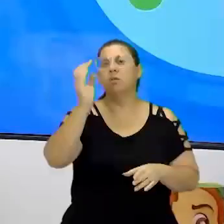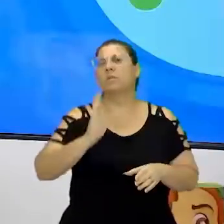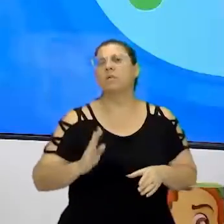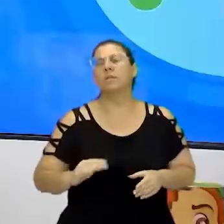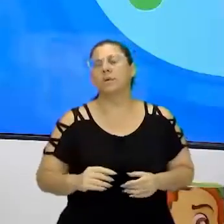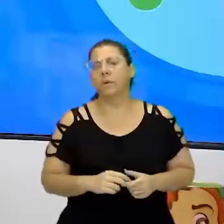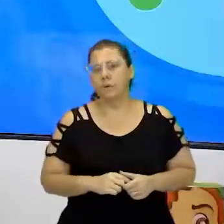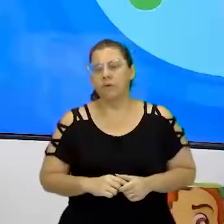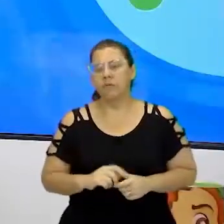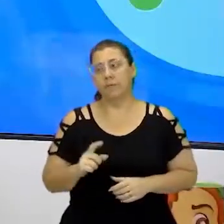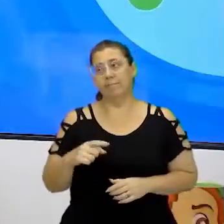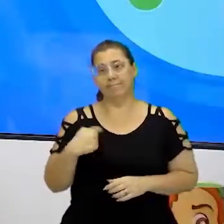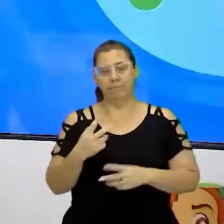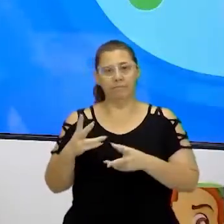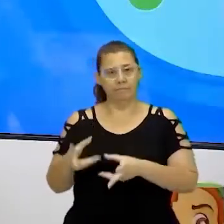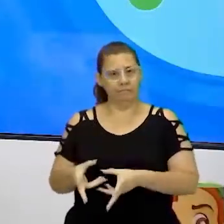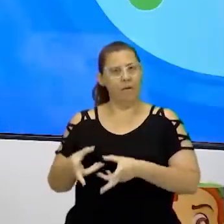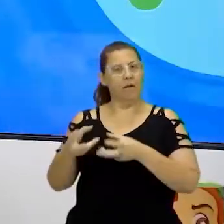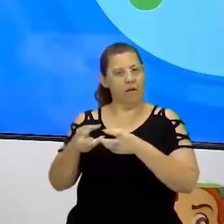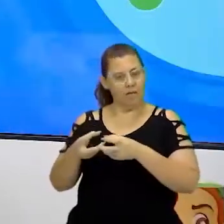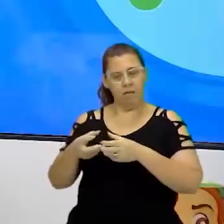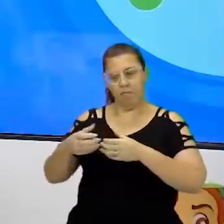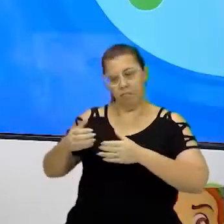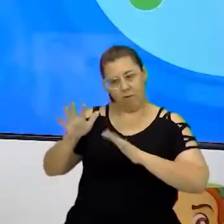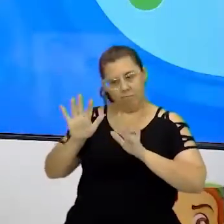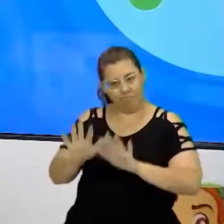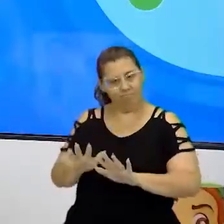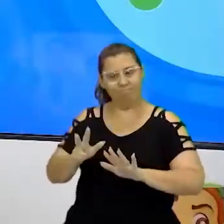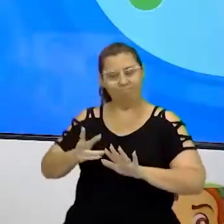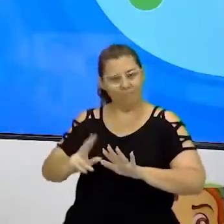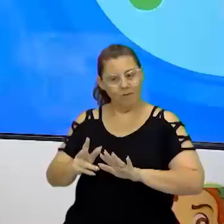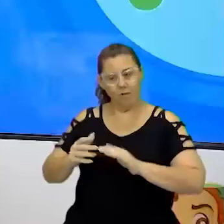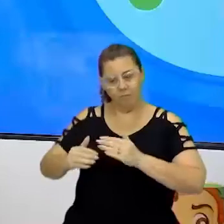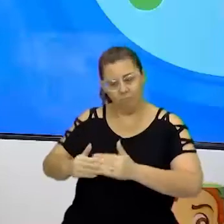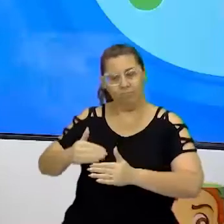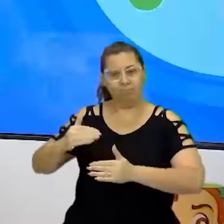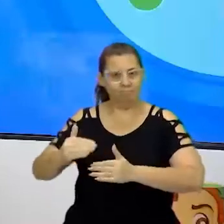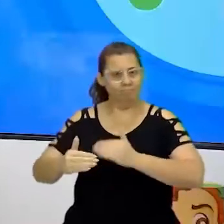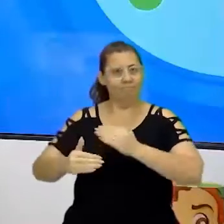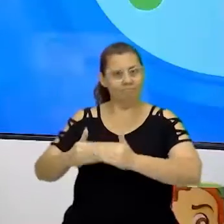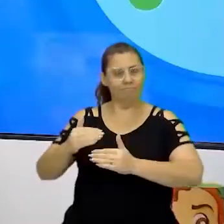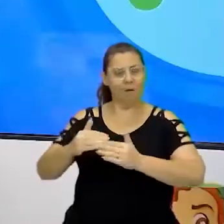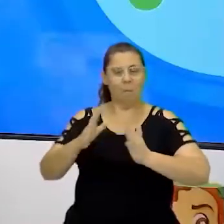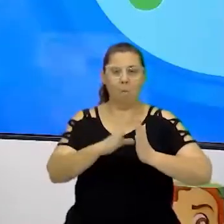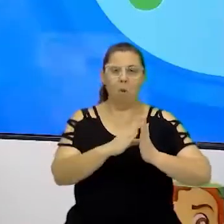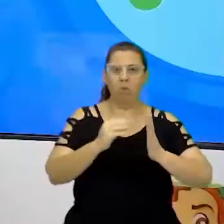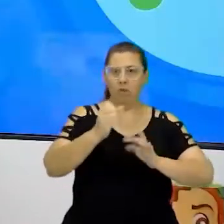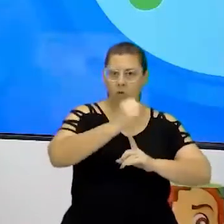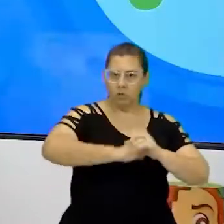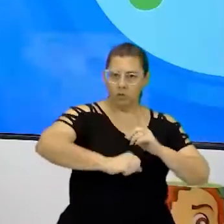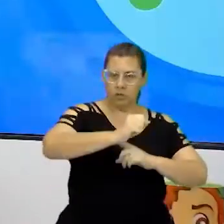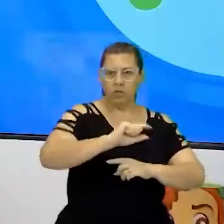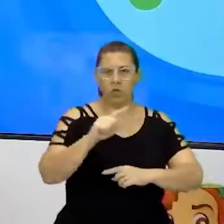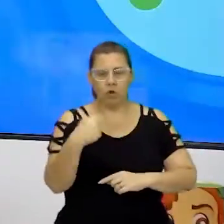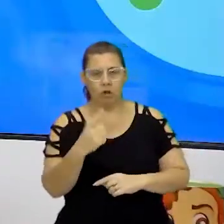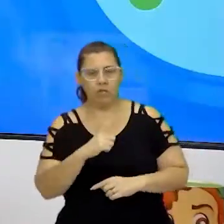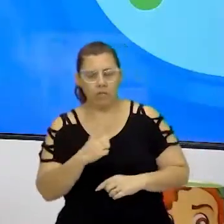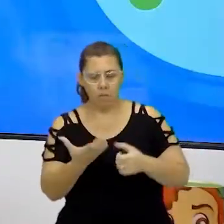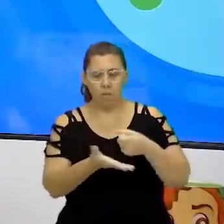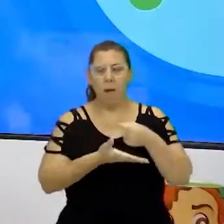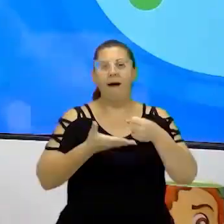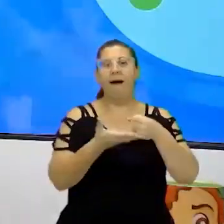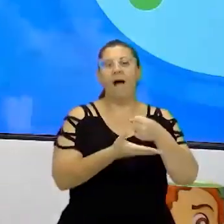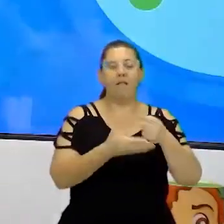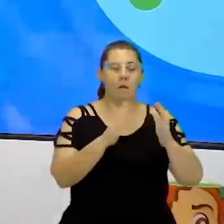Então, a gente percebe que essa permanência, ela vai seguindo. Então, o modelo de sociedade que a gente tem se baseia